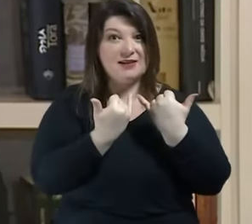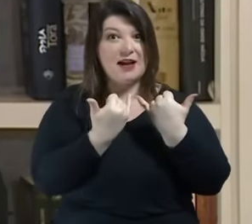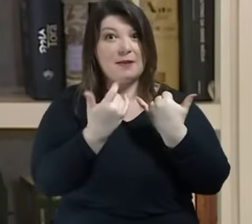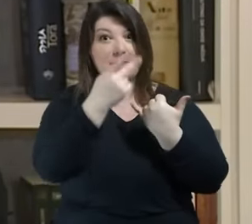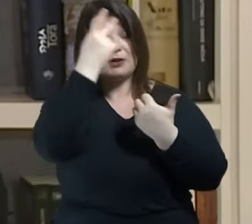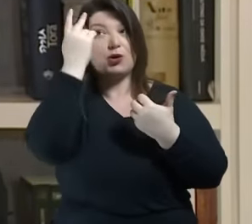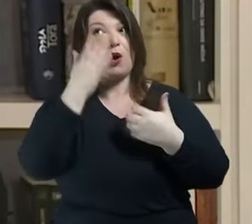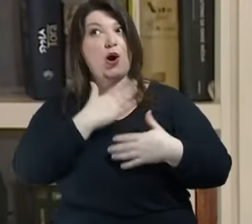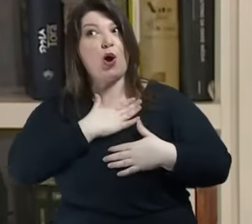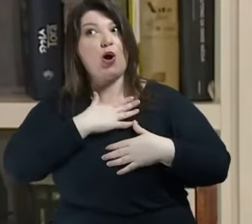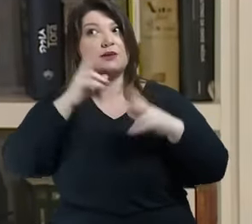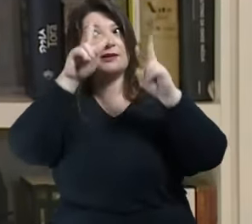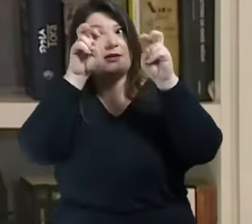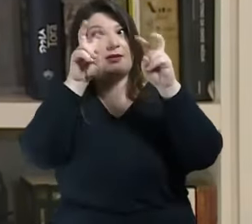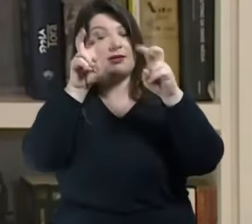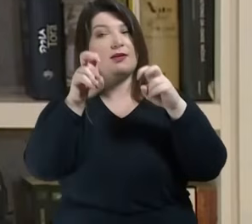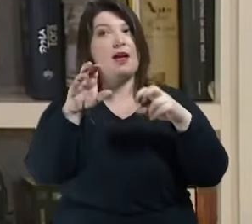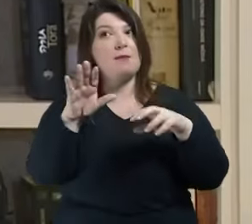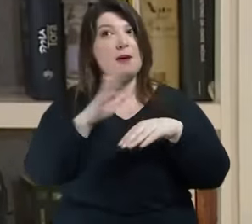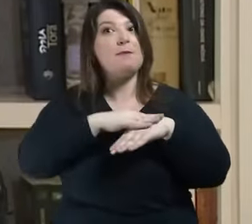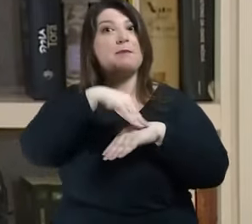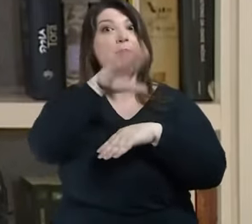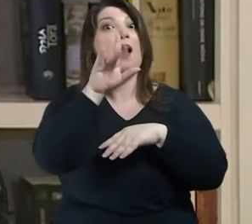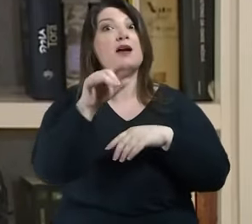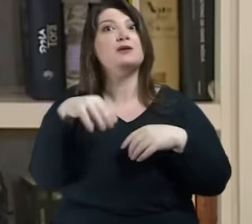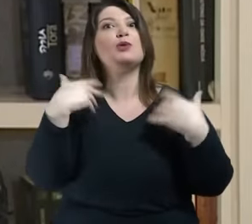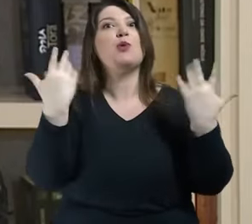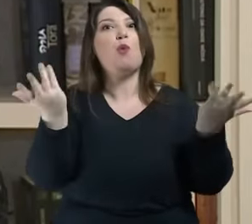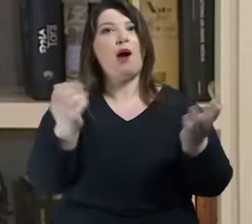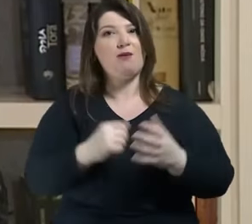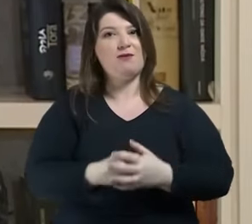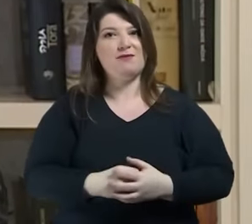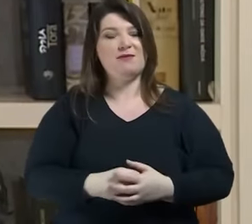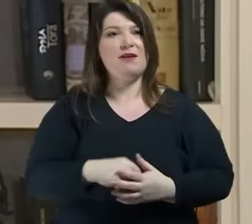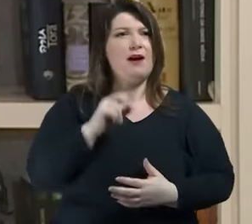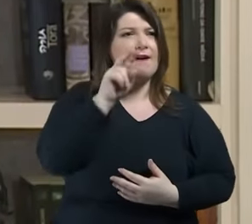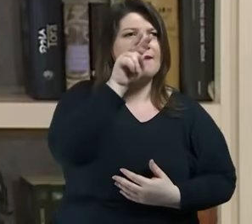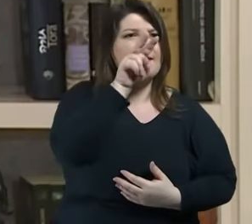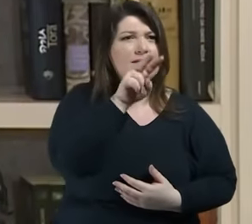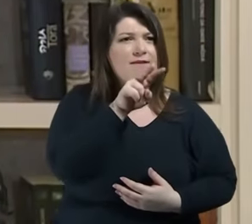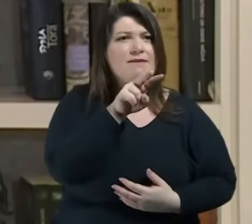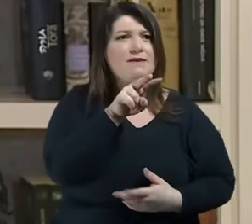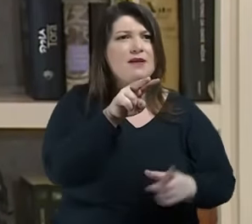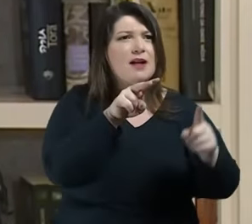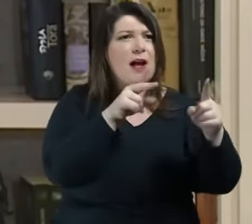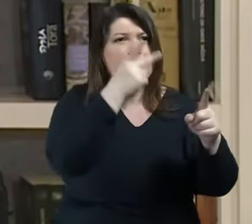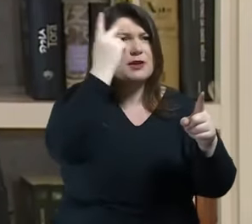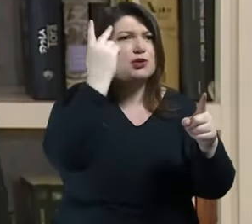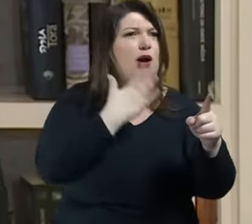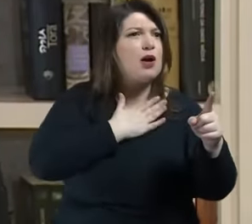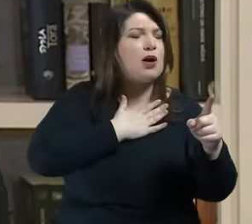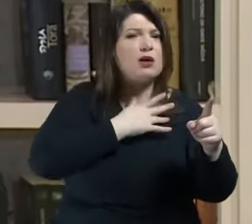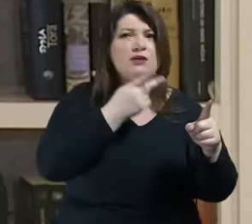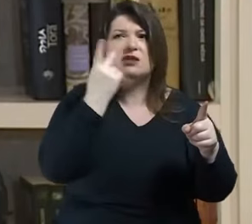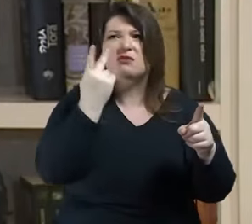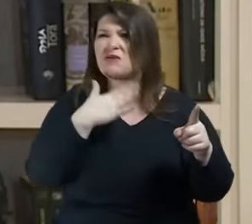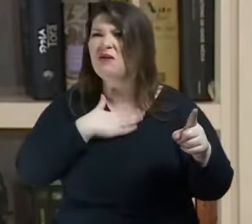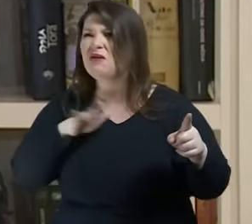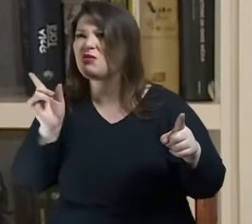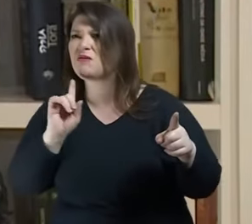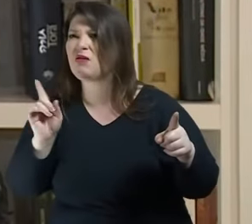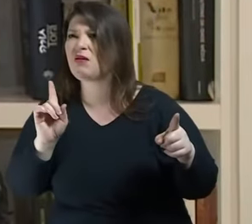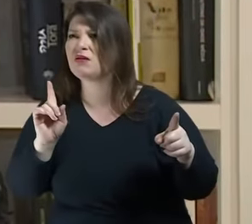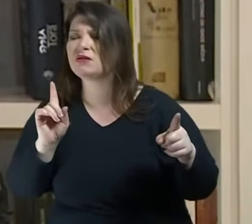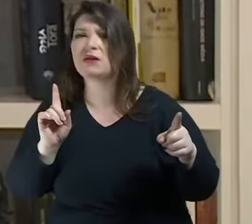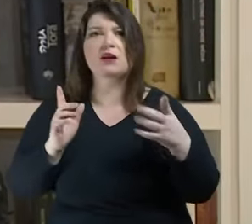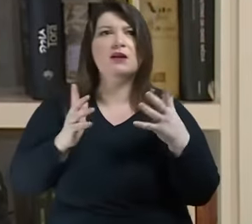criado e passo de Dr. Vitor a criatura e eu passo de ser humano